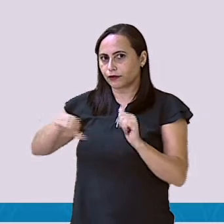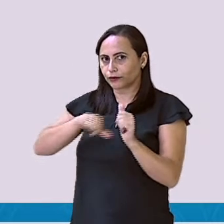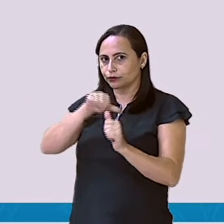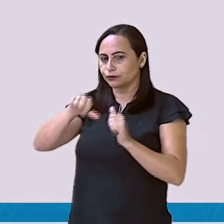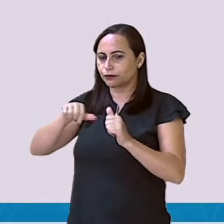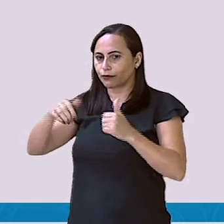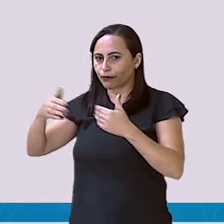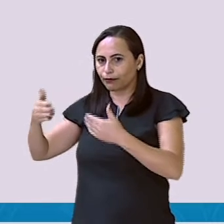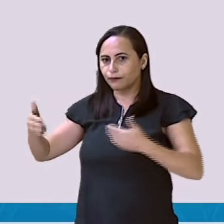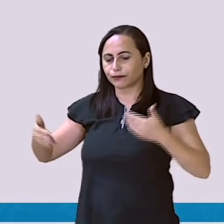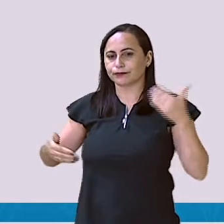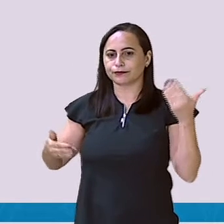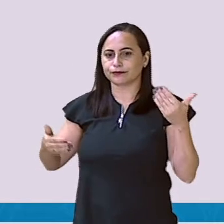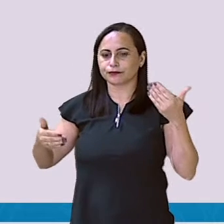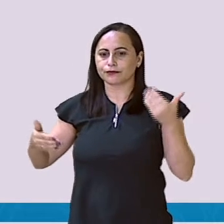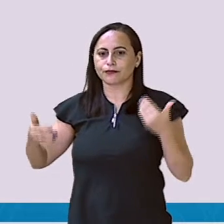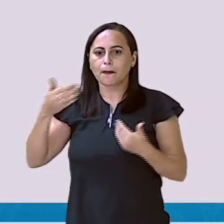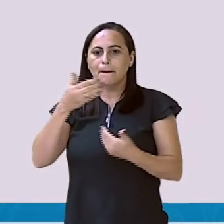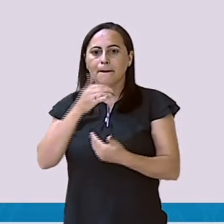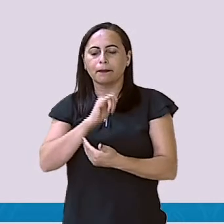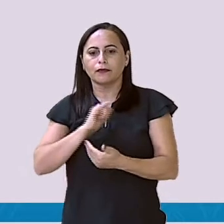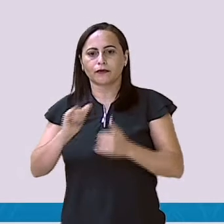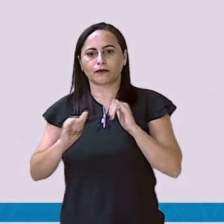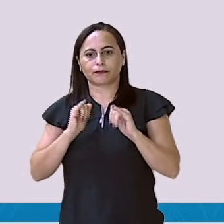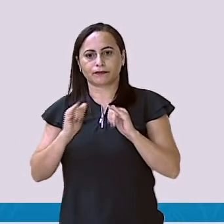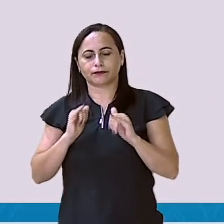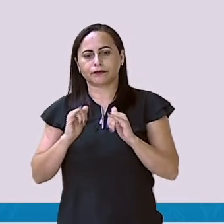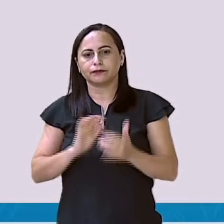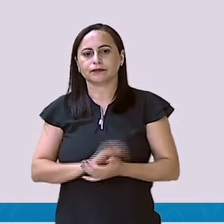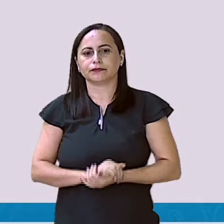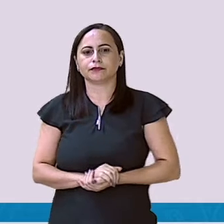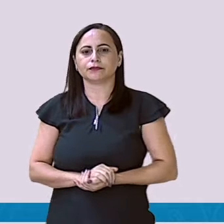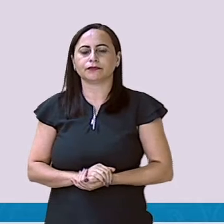informações aqui, ó. Tá vendo?